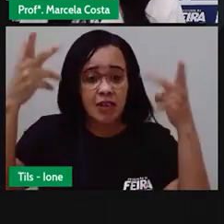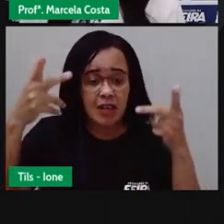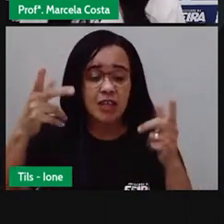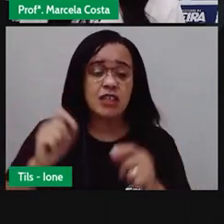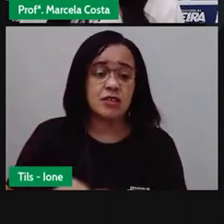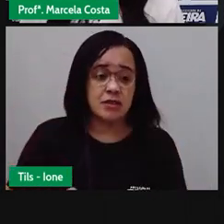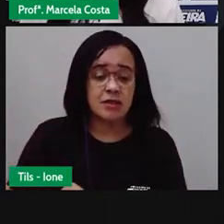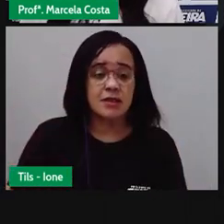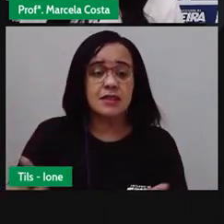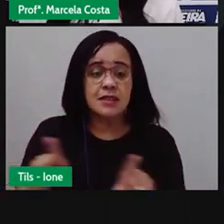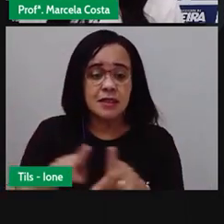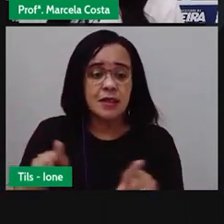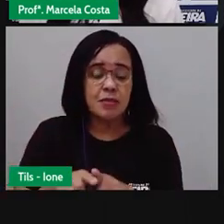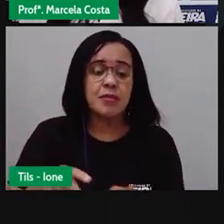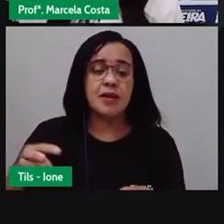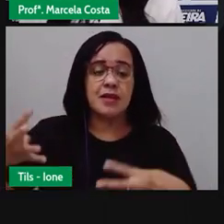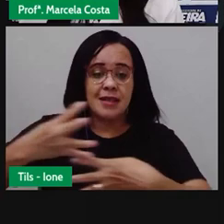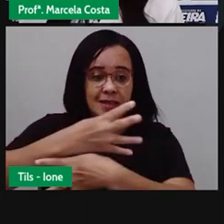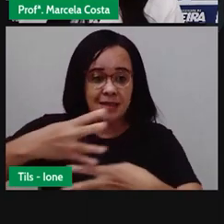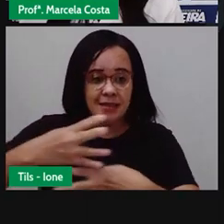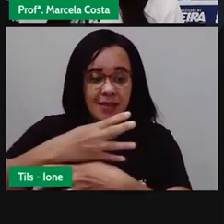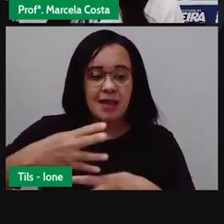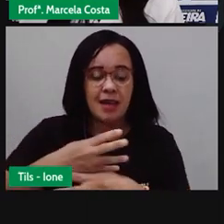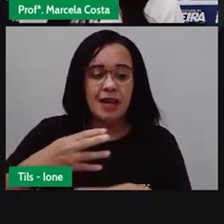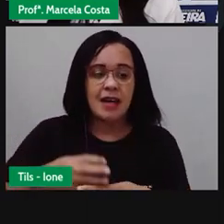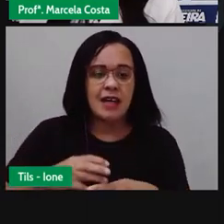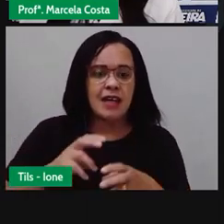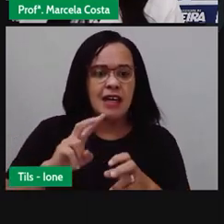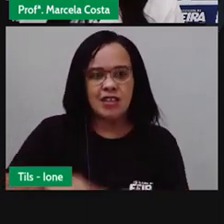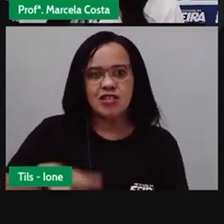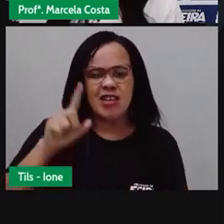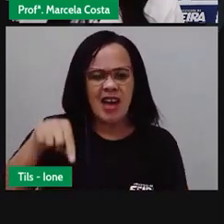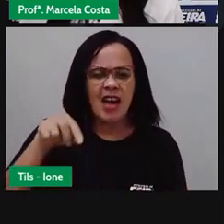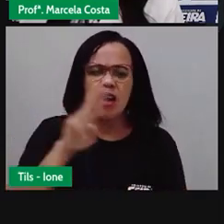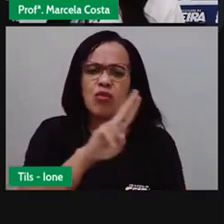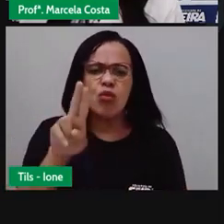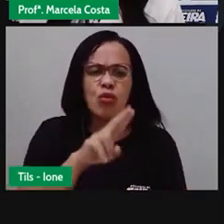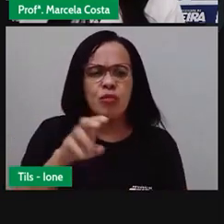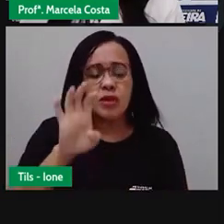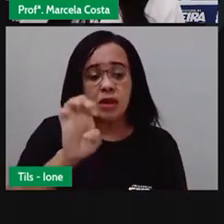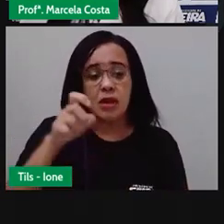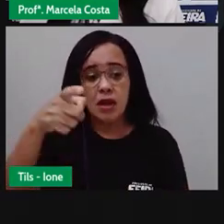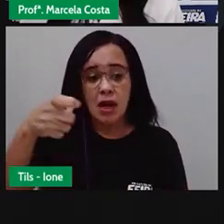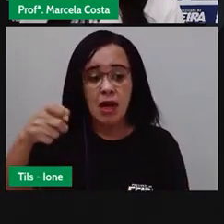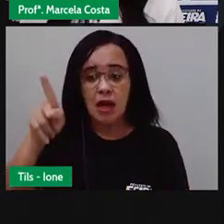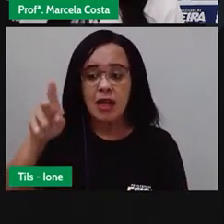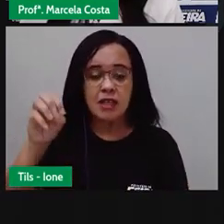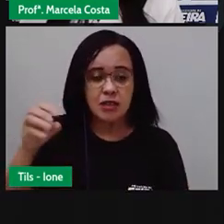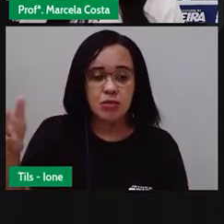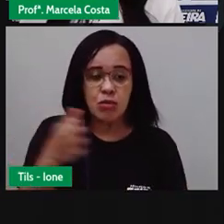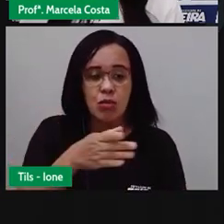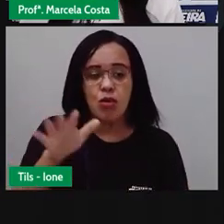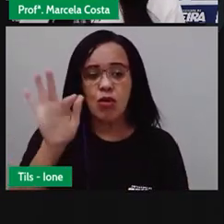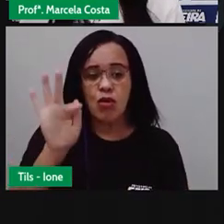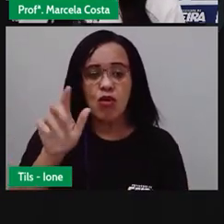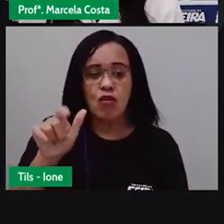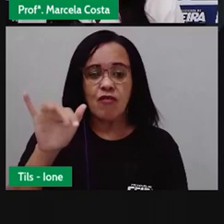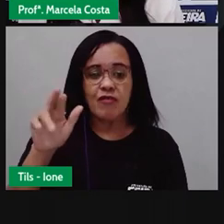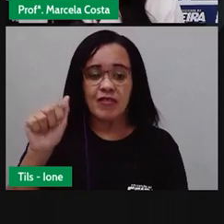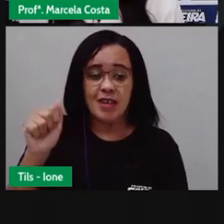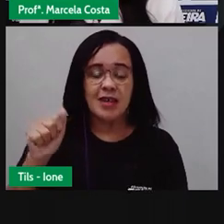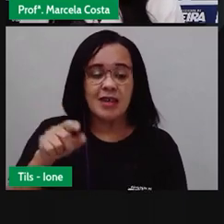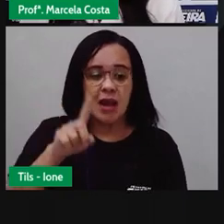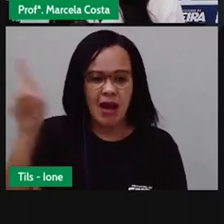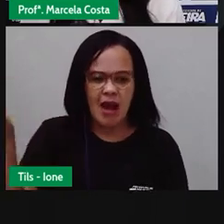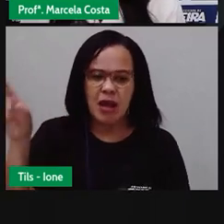sede mesmo na cidade, a Expofeira no mês de setembro, temos agora esse período junino, São João